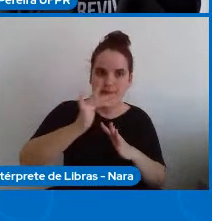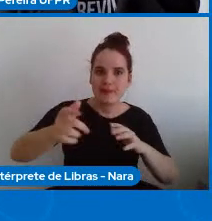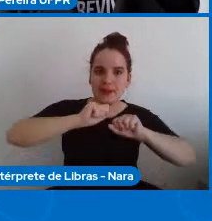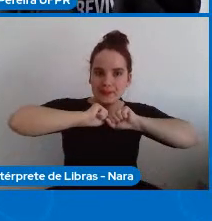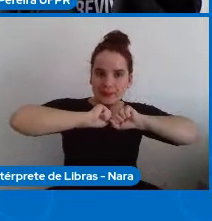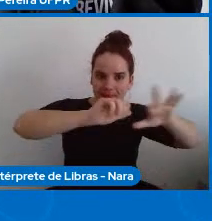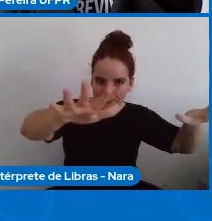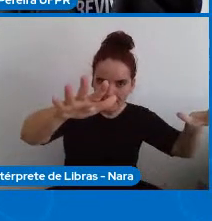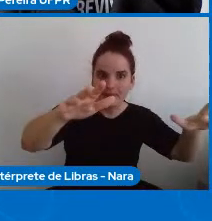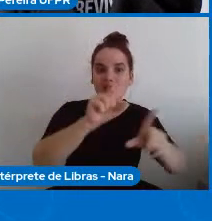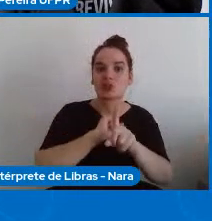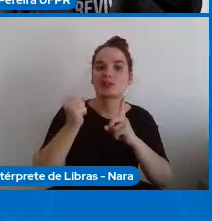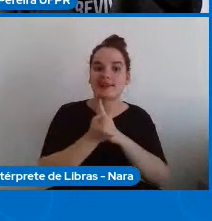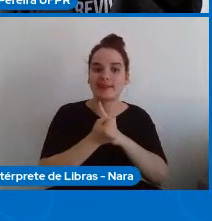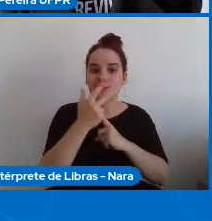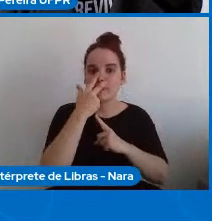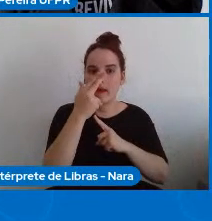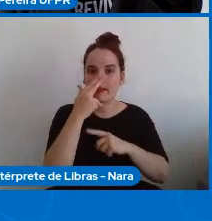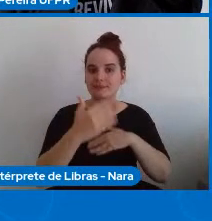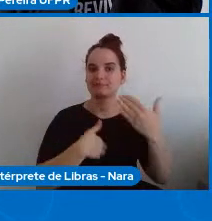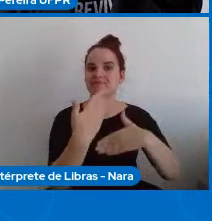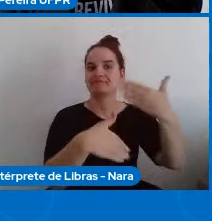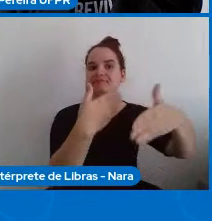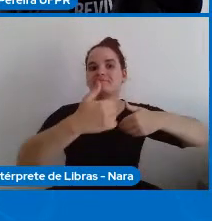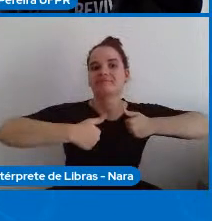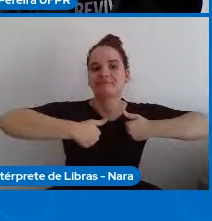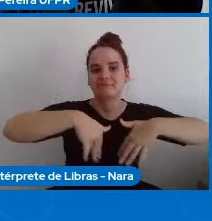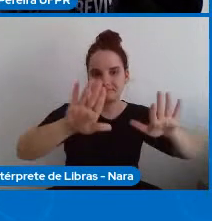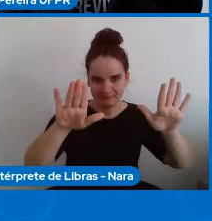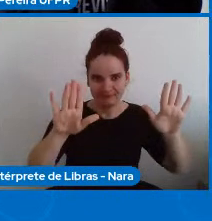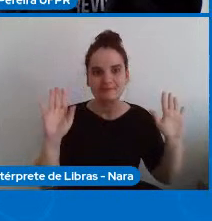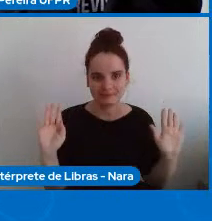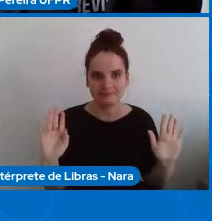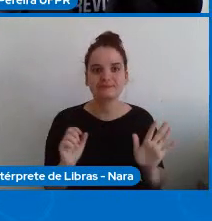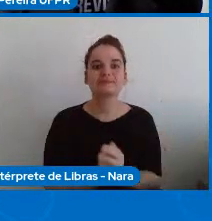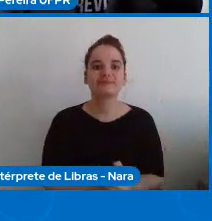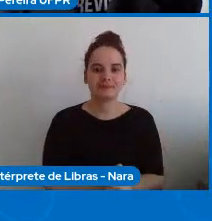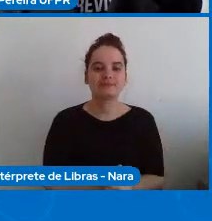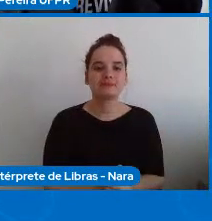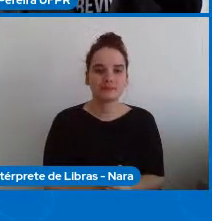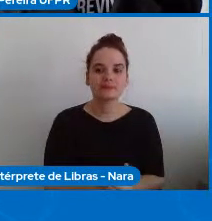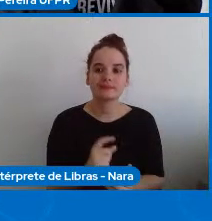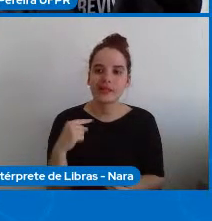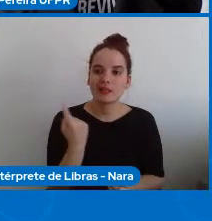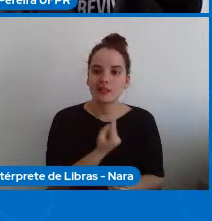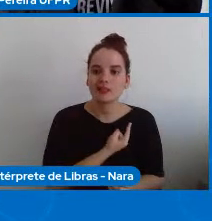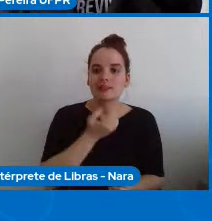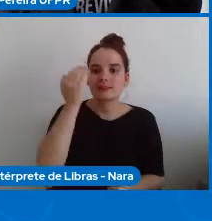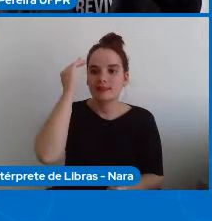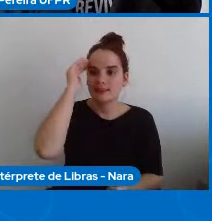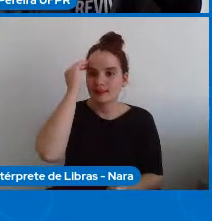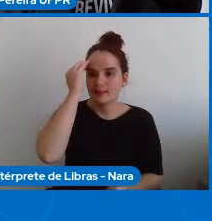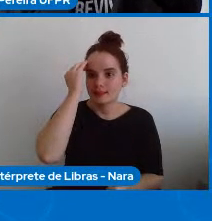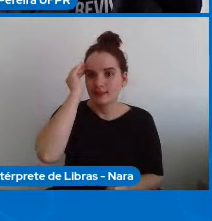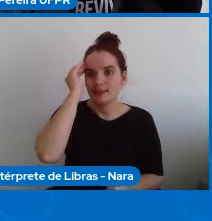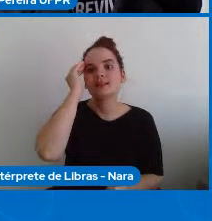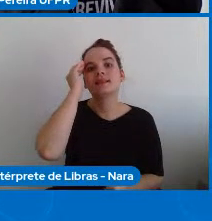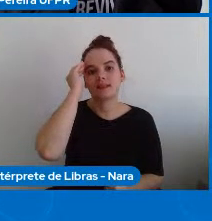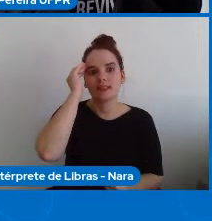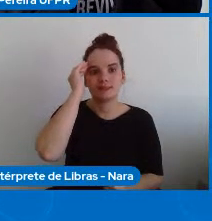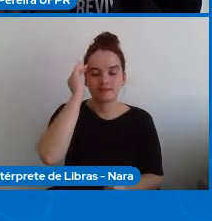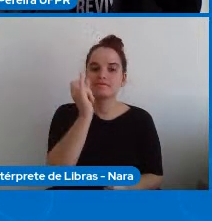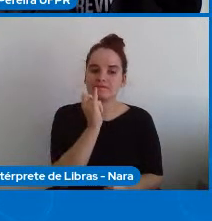quando nós estamos falando da de você entender um contexto de entender as partes